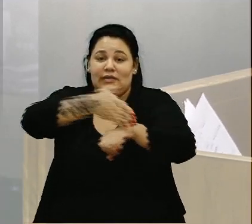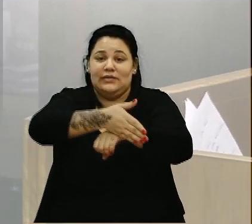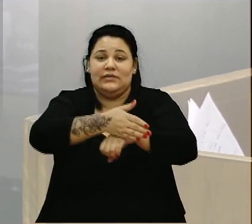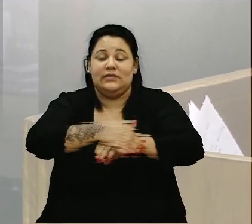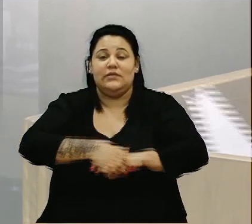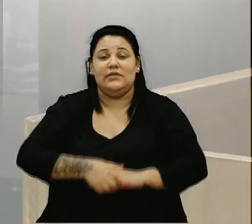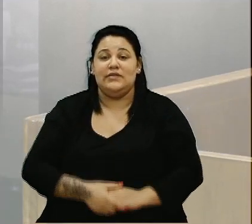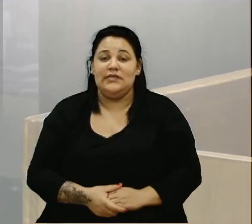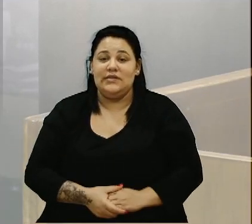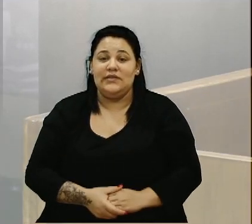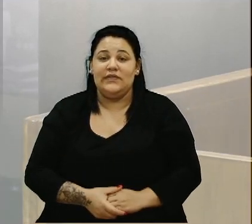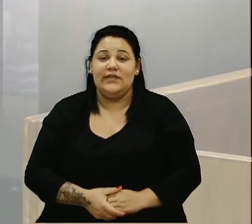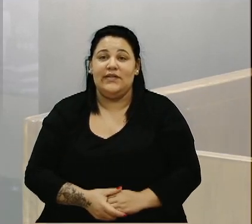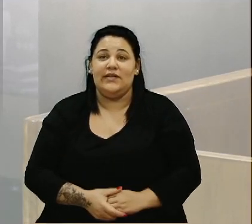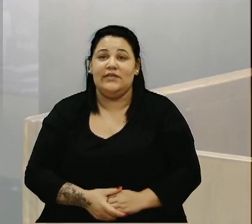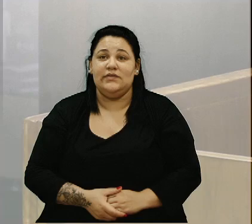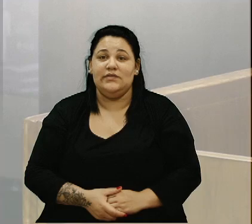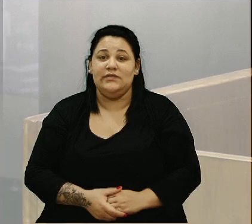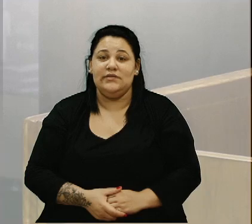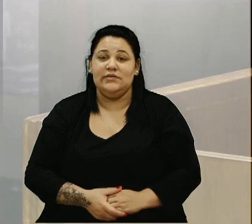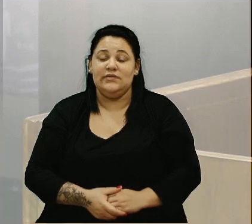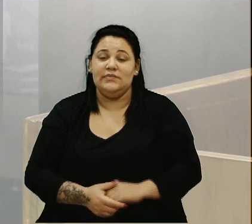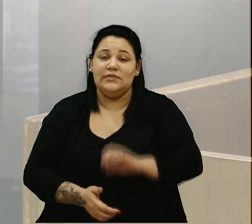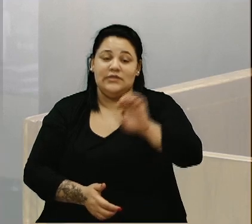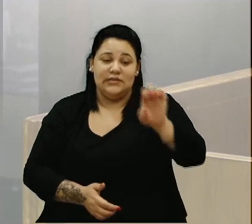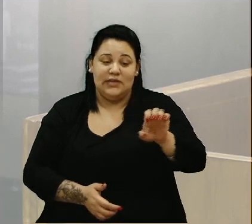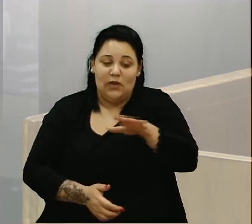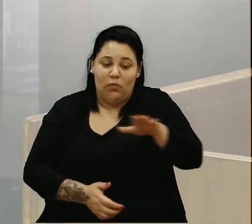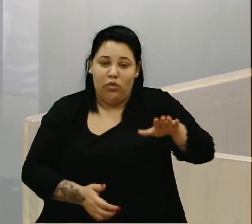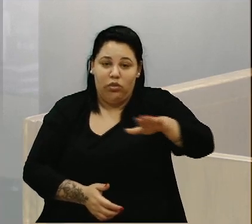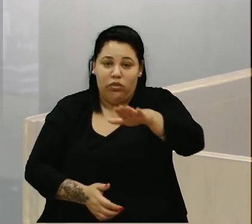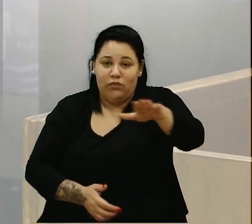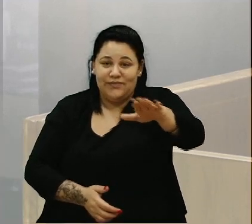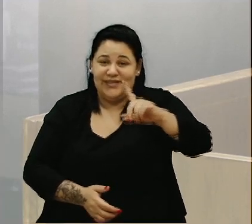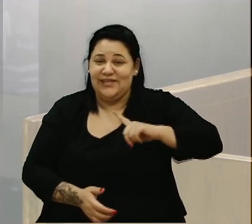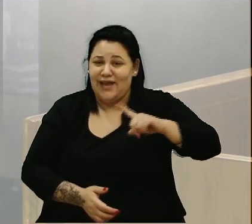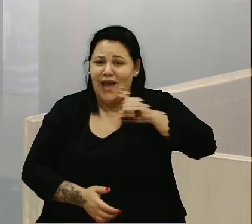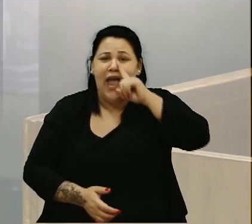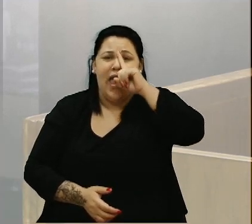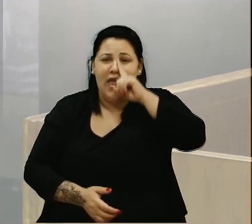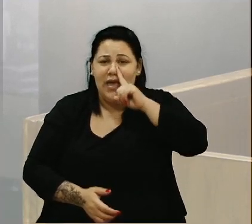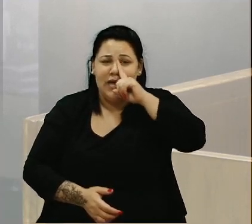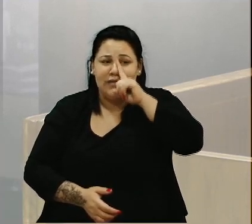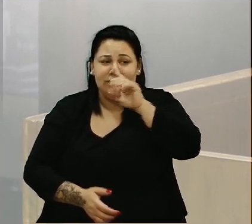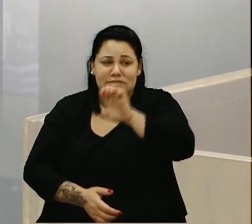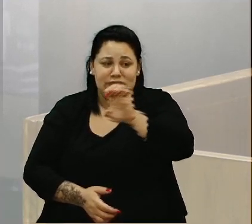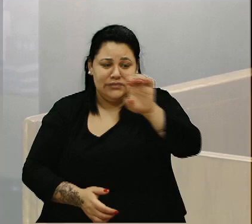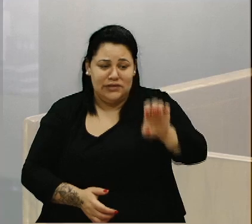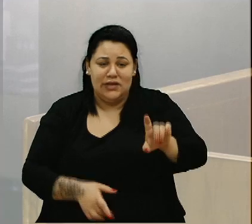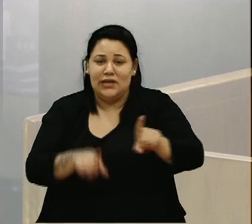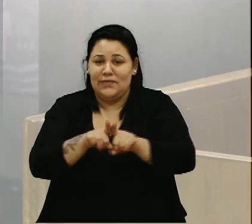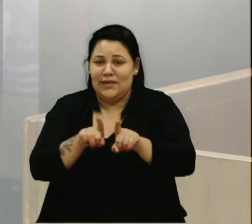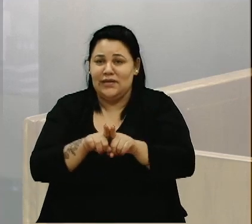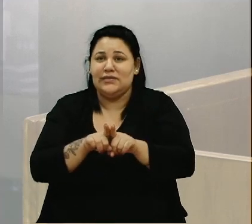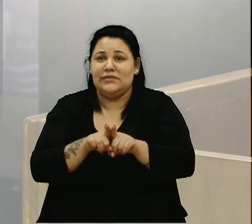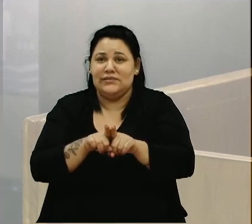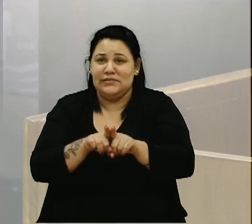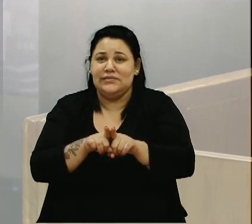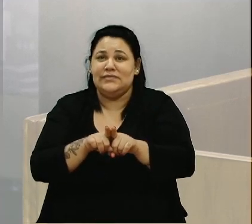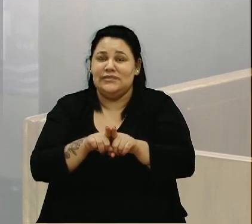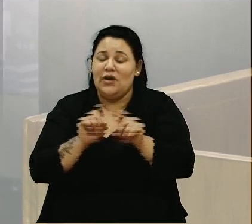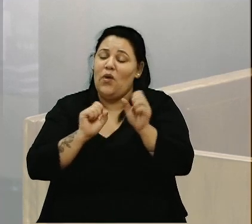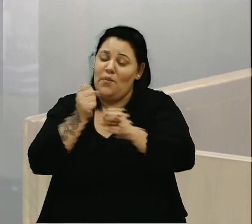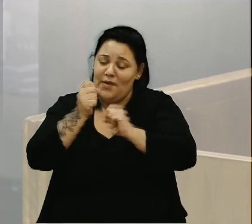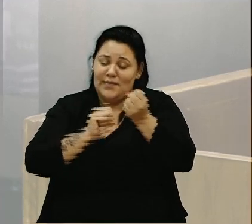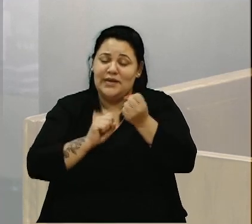Planalto ali, pela esquerda, e sabendo que corria muito risco ali. Então, o DENIT, juntamente com essa empresa